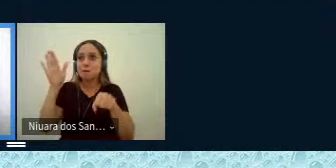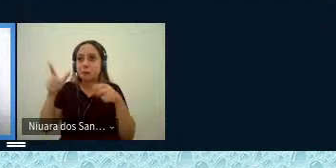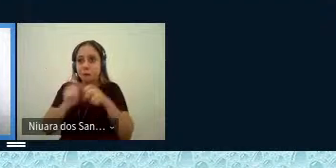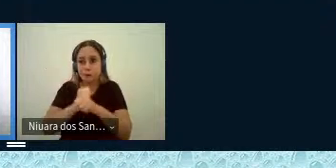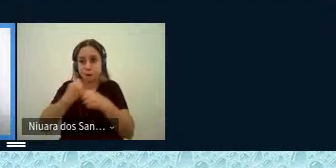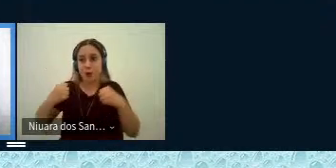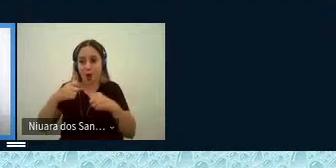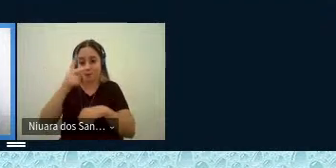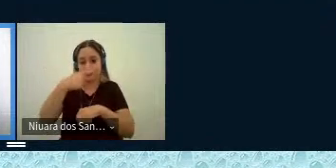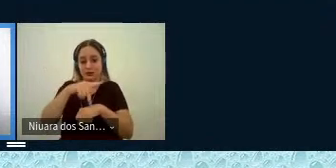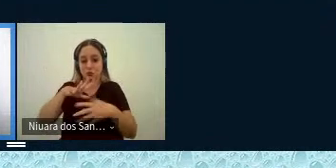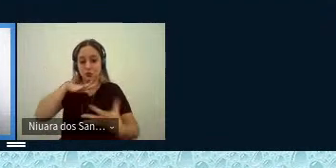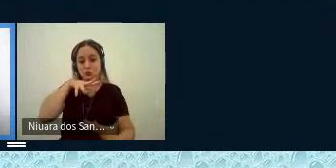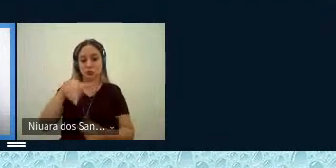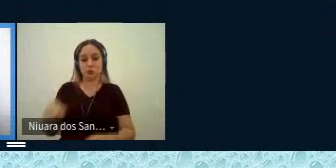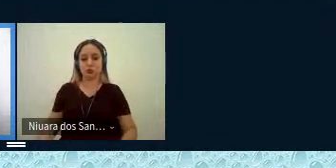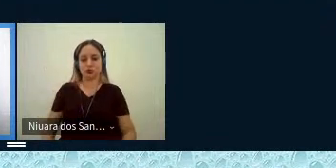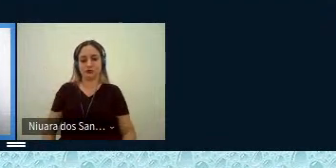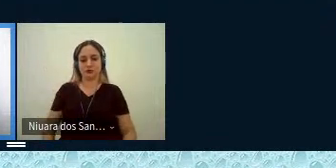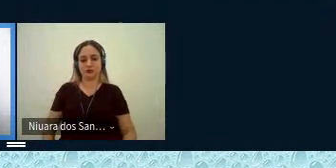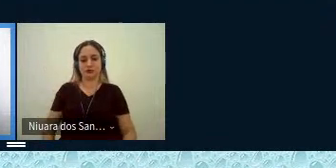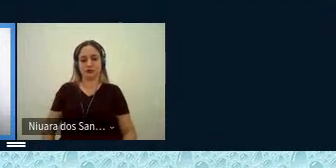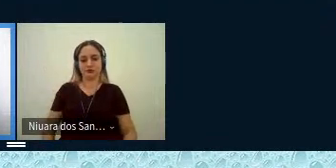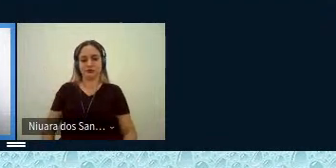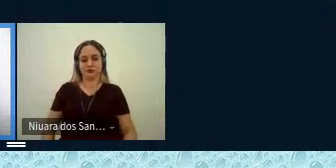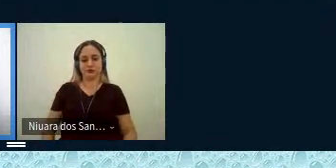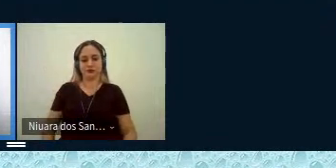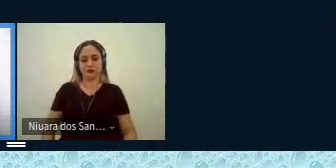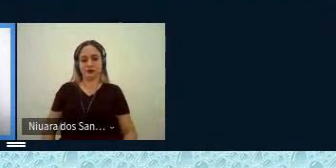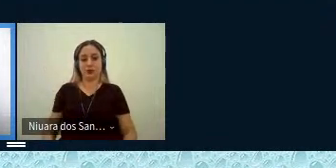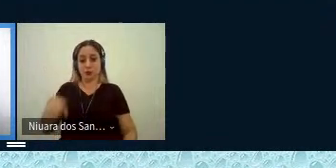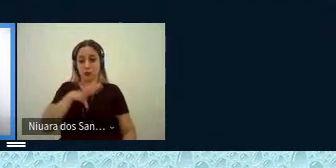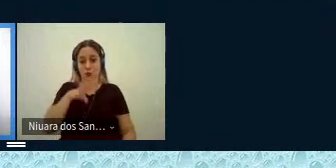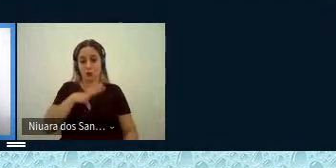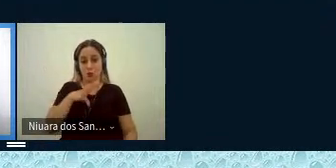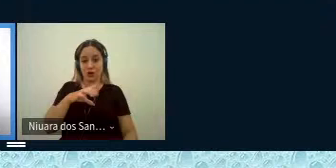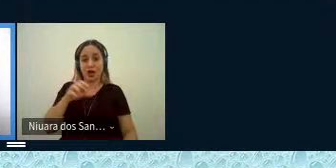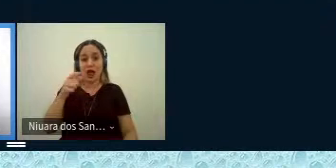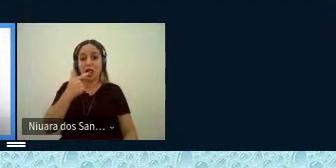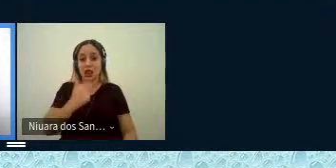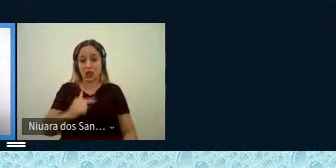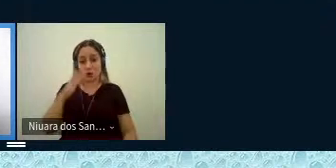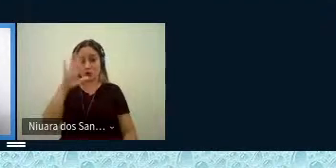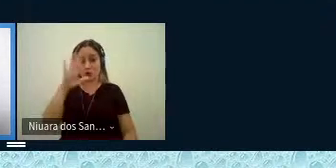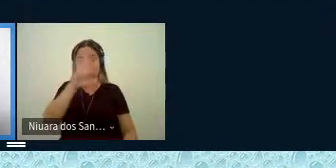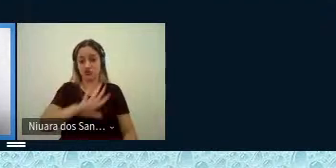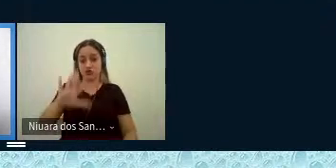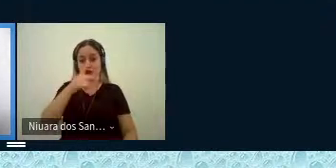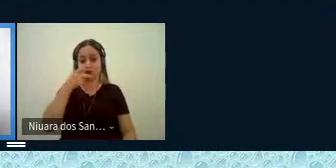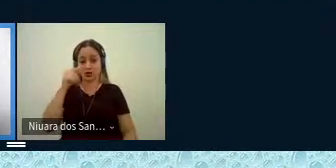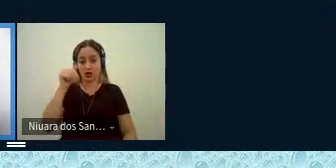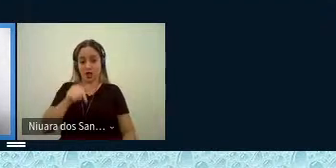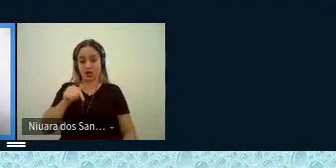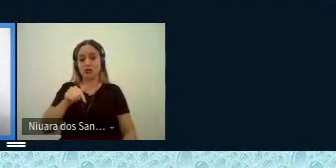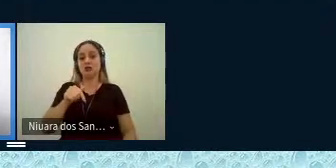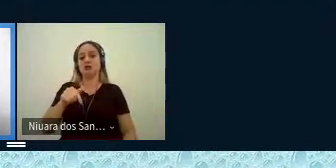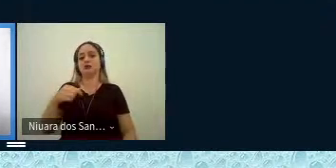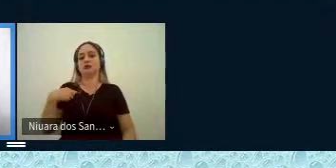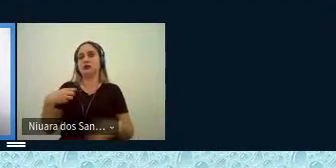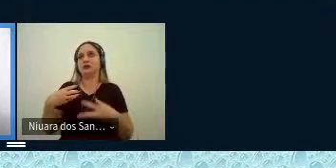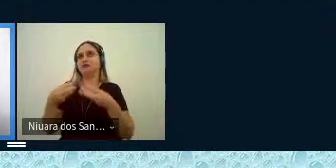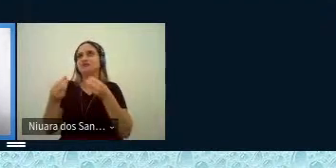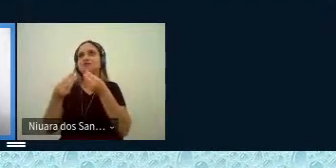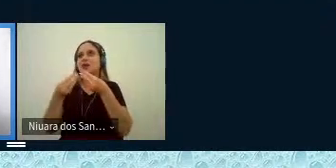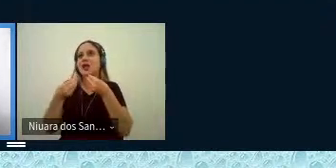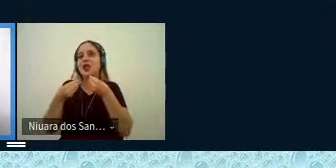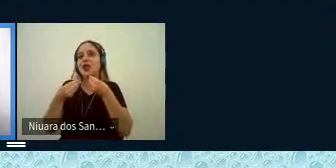pela sua extrema dimensão. O português, língua geral falada neste território, traz um traço, traz o traço